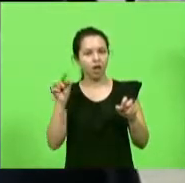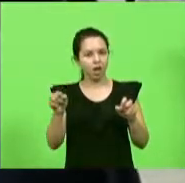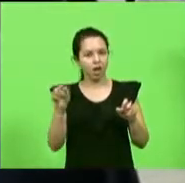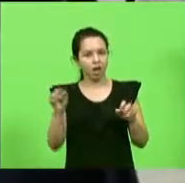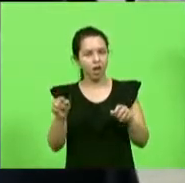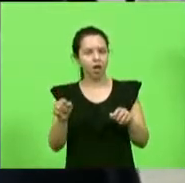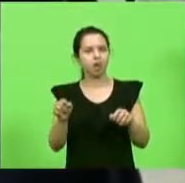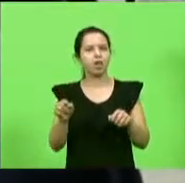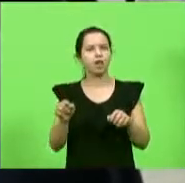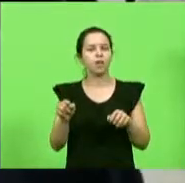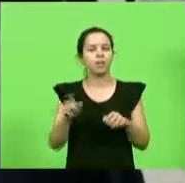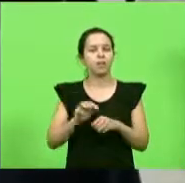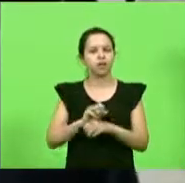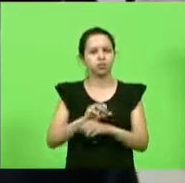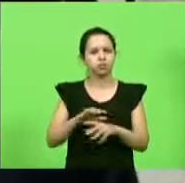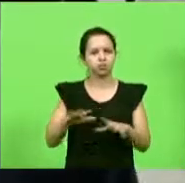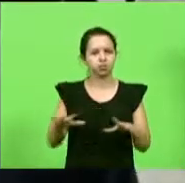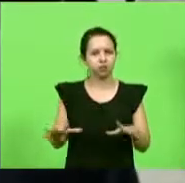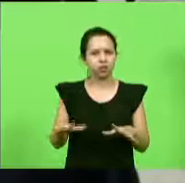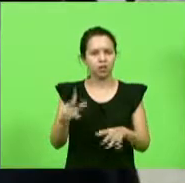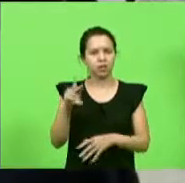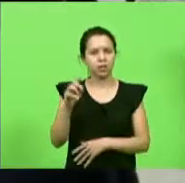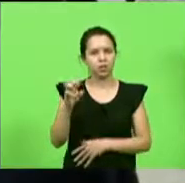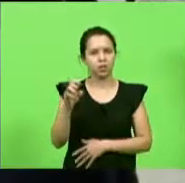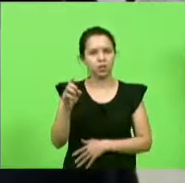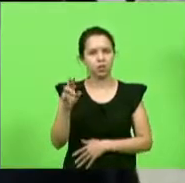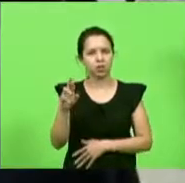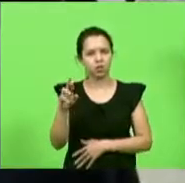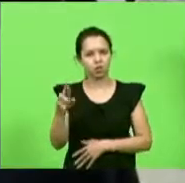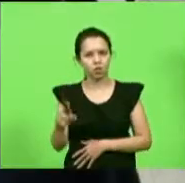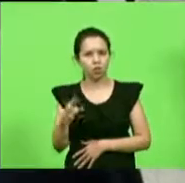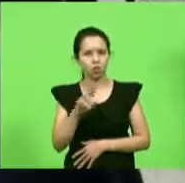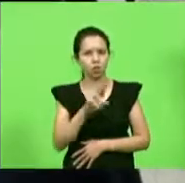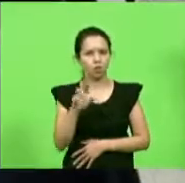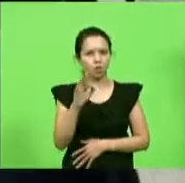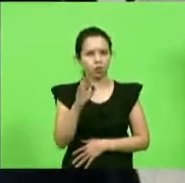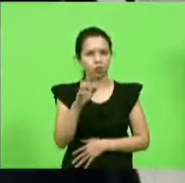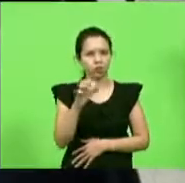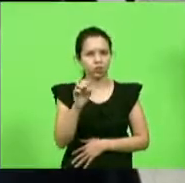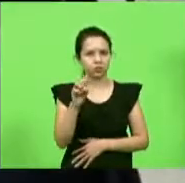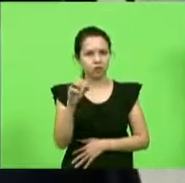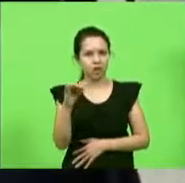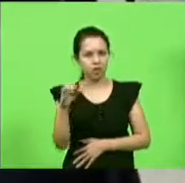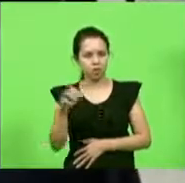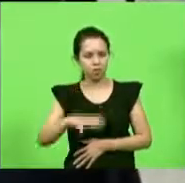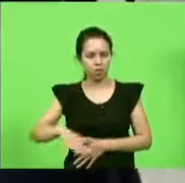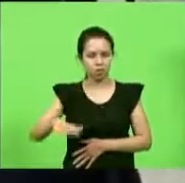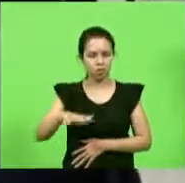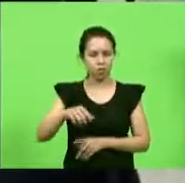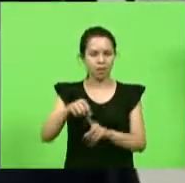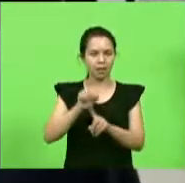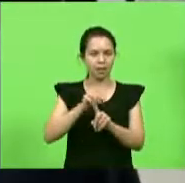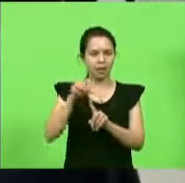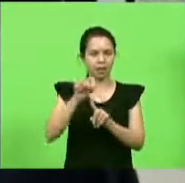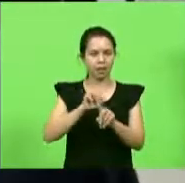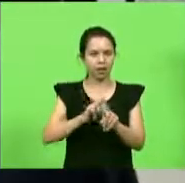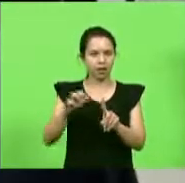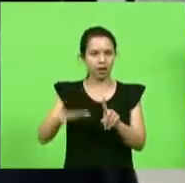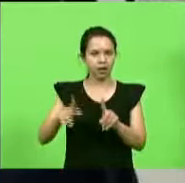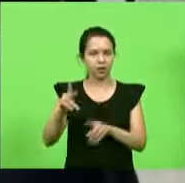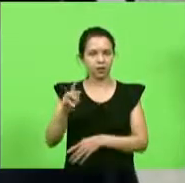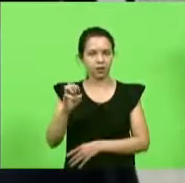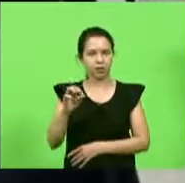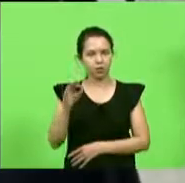chamada fusarium TR4 nos bananais do Peru o país que decretou a emergência